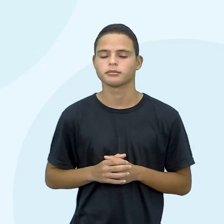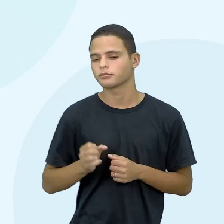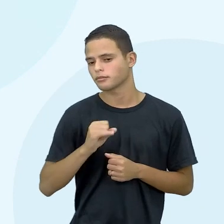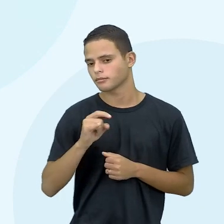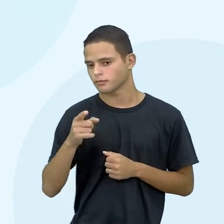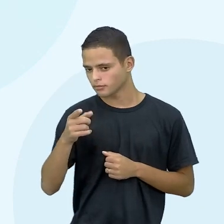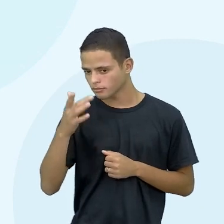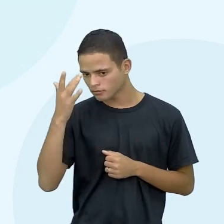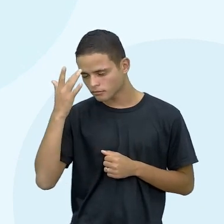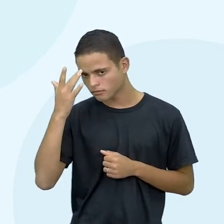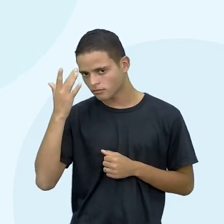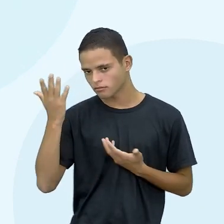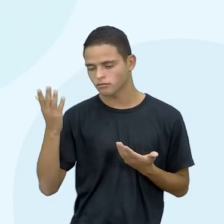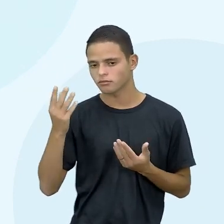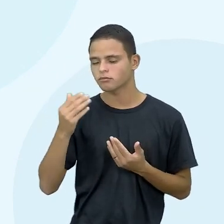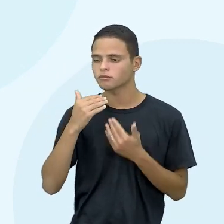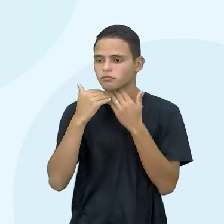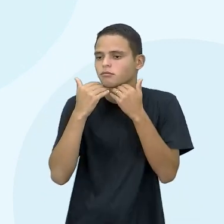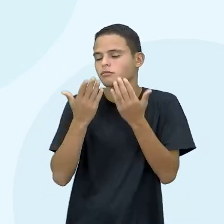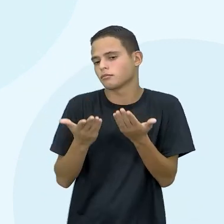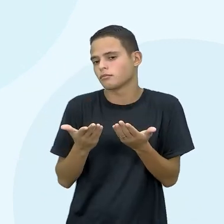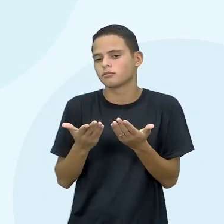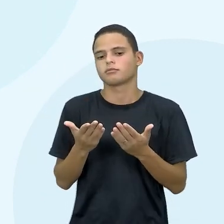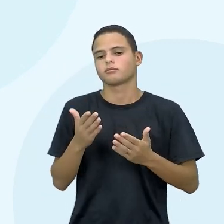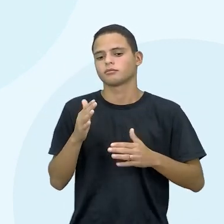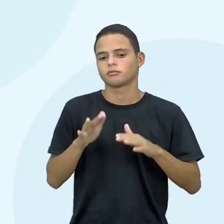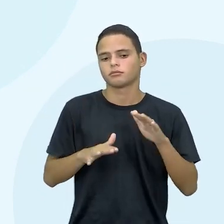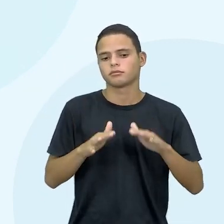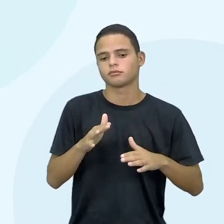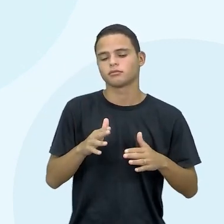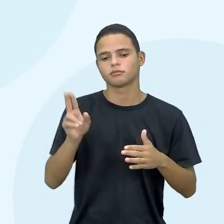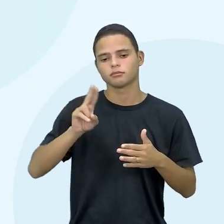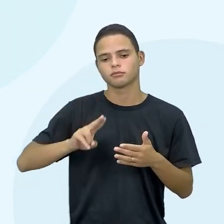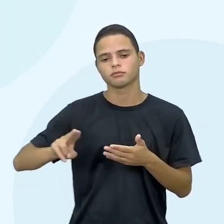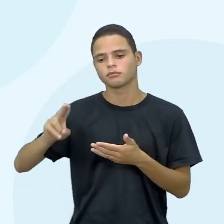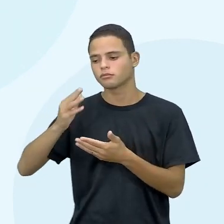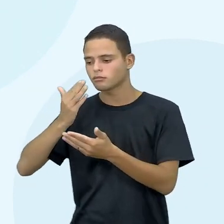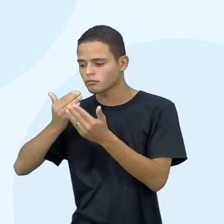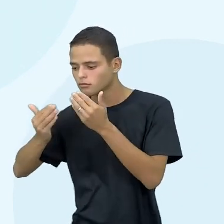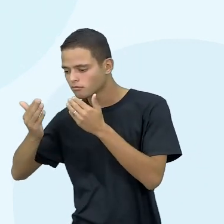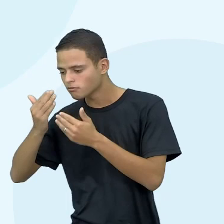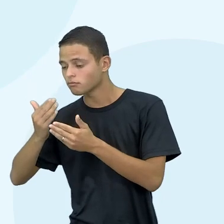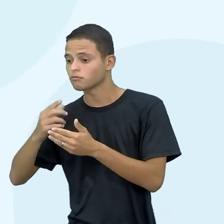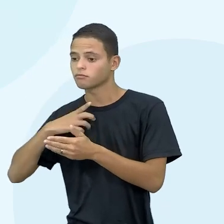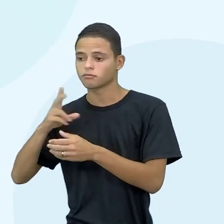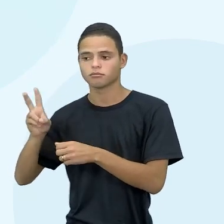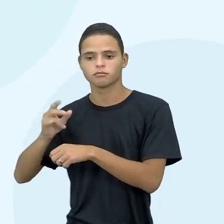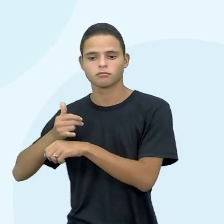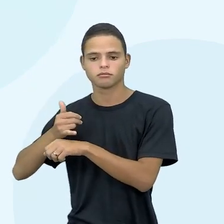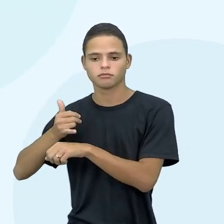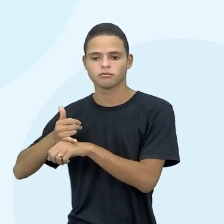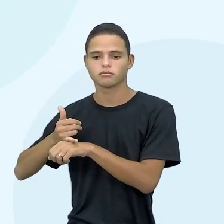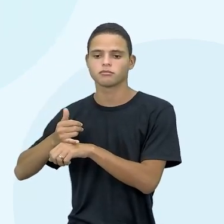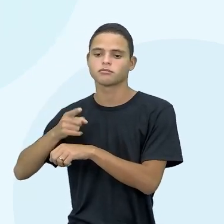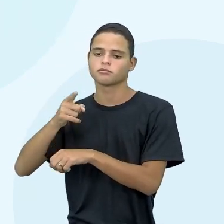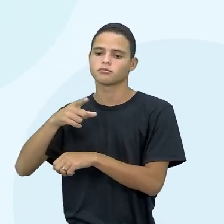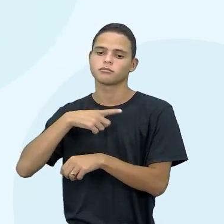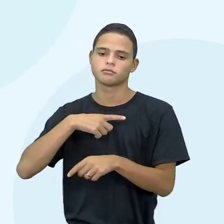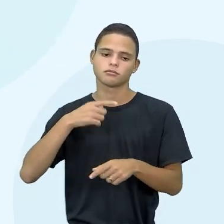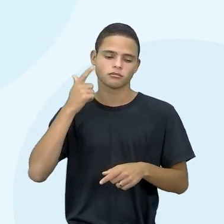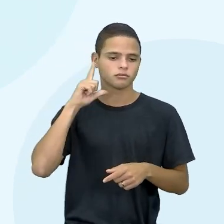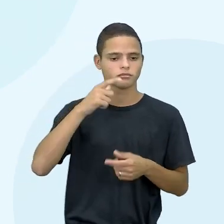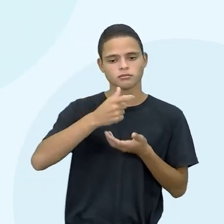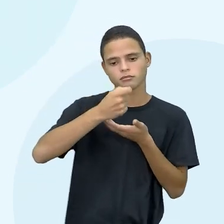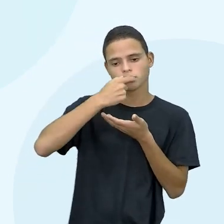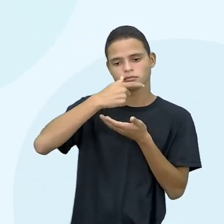você não pode, por exemplo, ou não consegue por algum motivo consumir os alimentos ricos em ferro, a gente entra com suplementos.